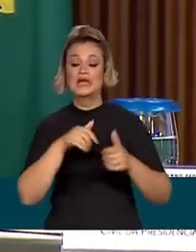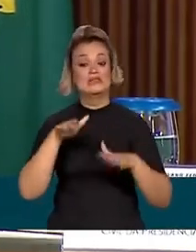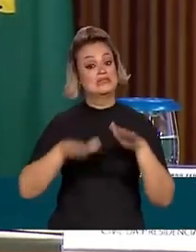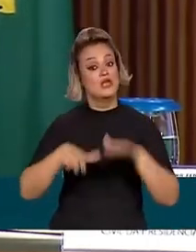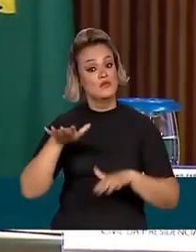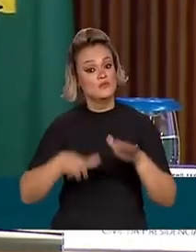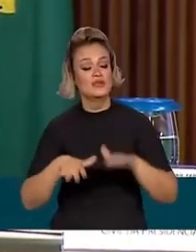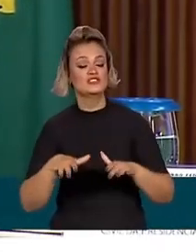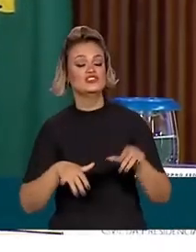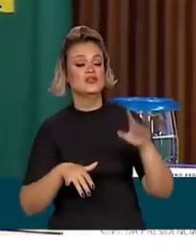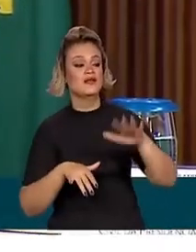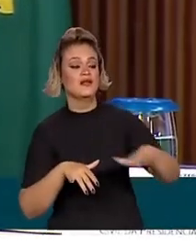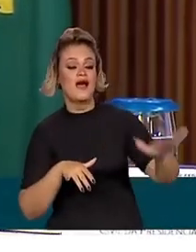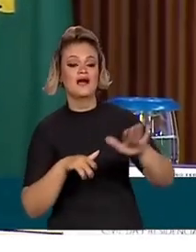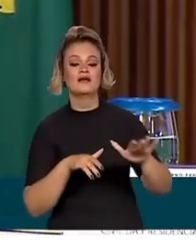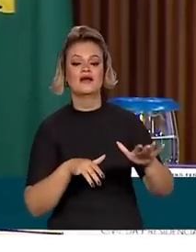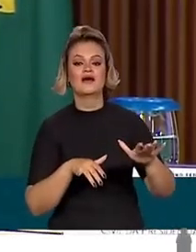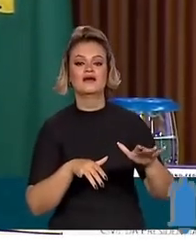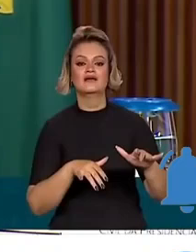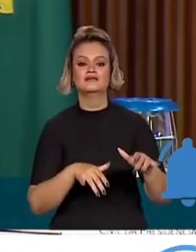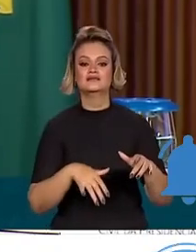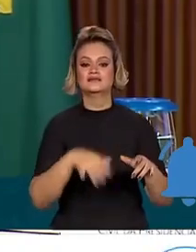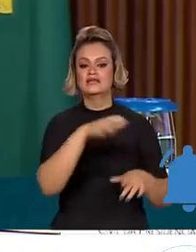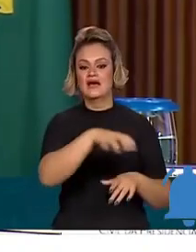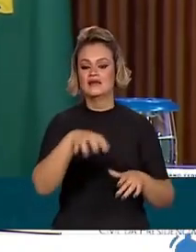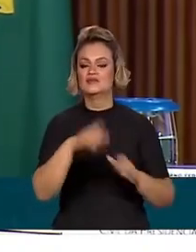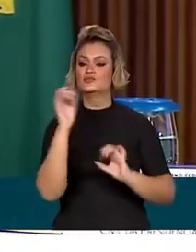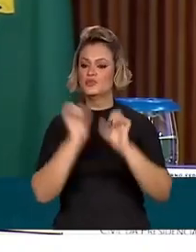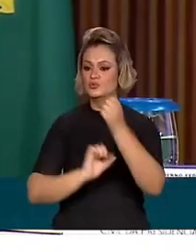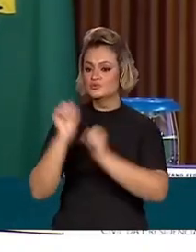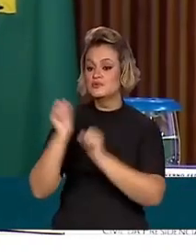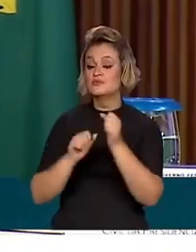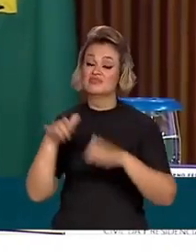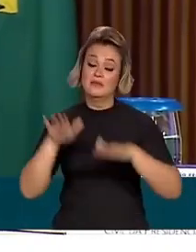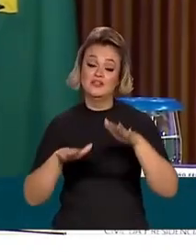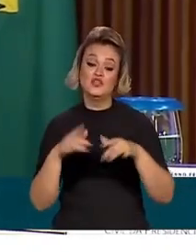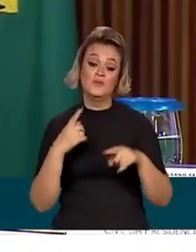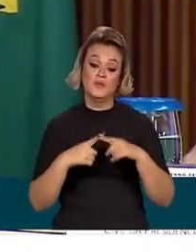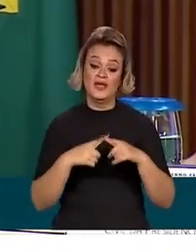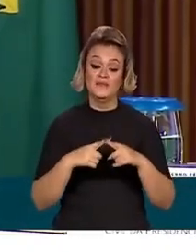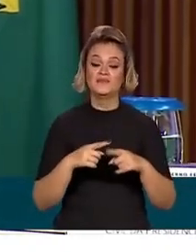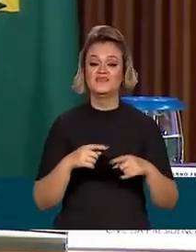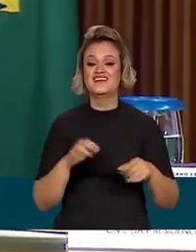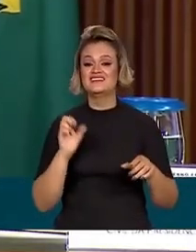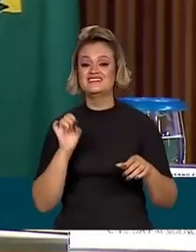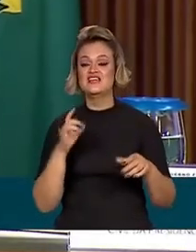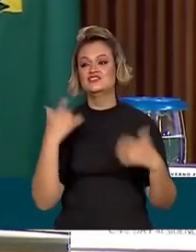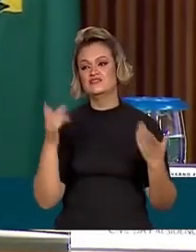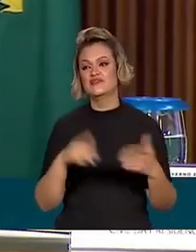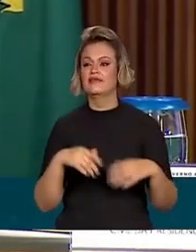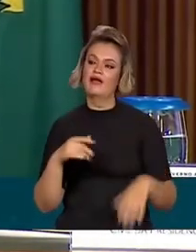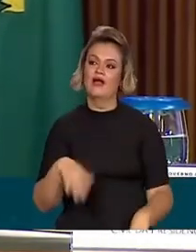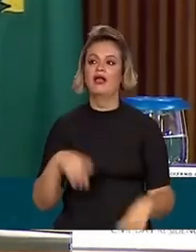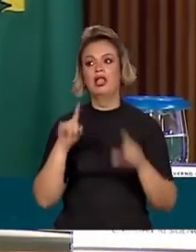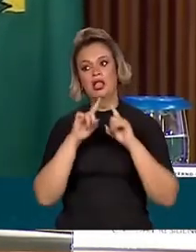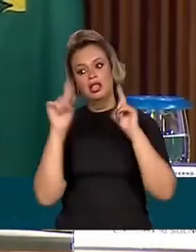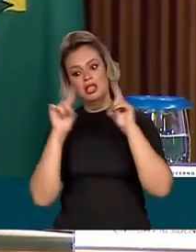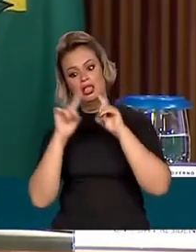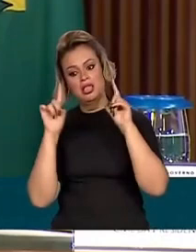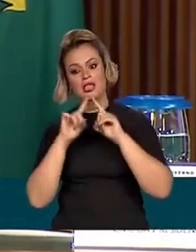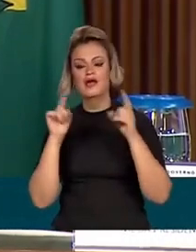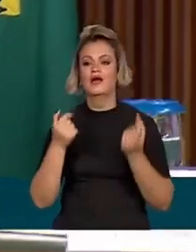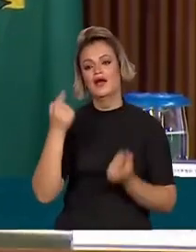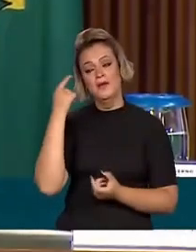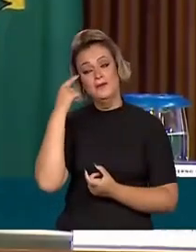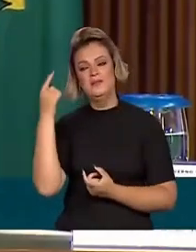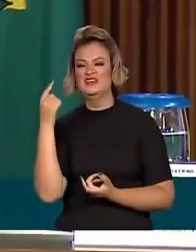depender muito da disposição e do discurso do setor da área produtiva, porque se a gente ficar apenas lamentando aquilo que a gente